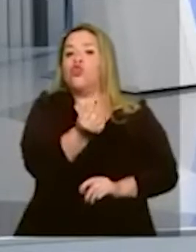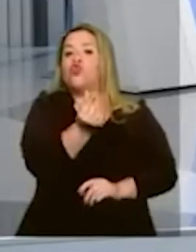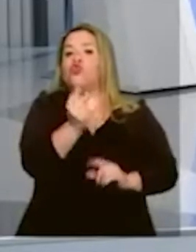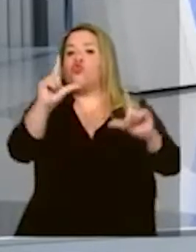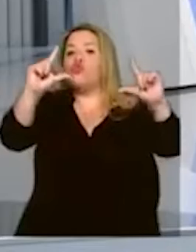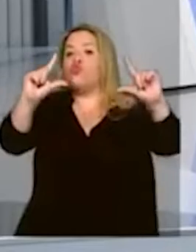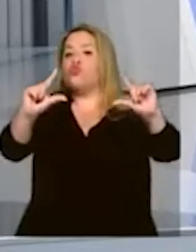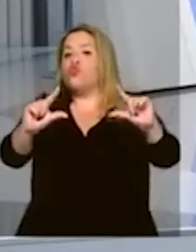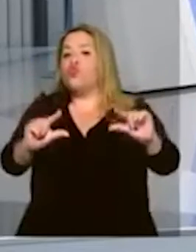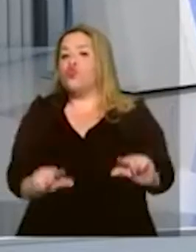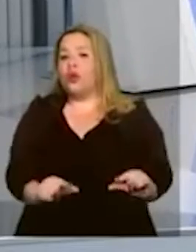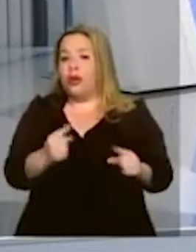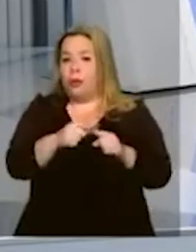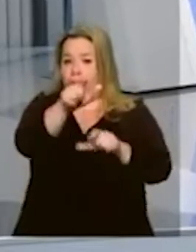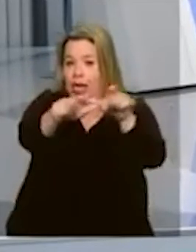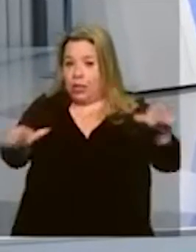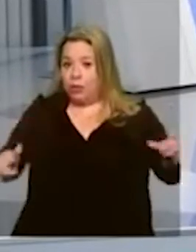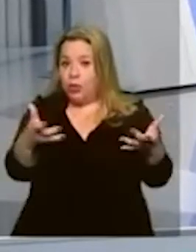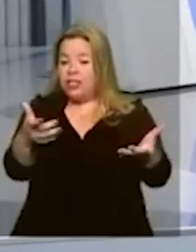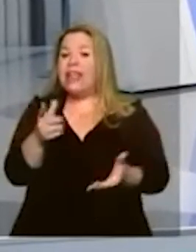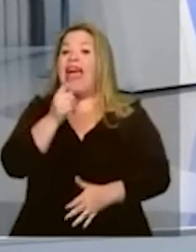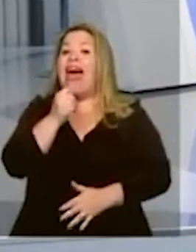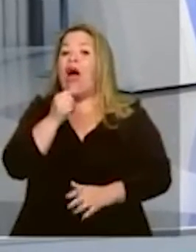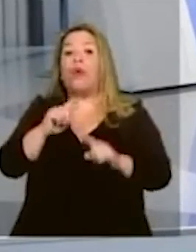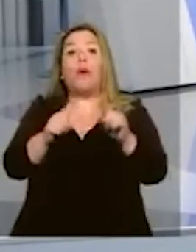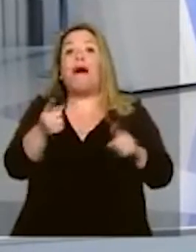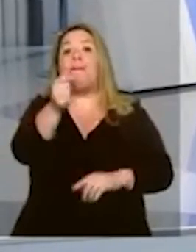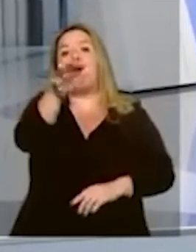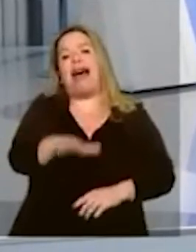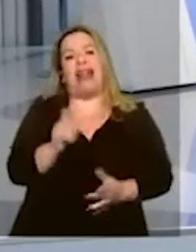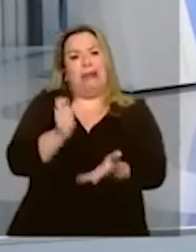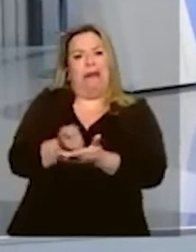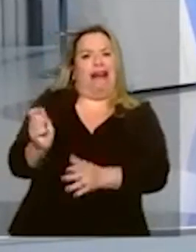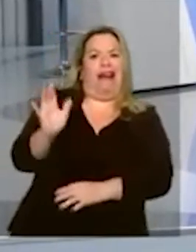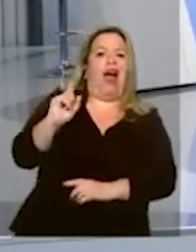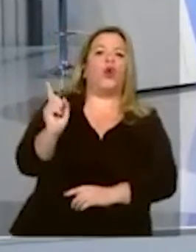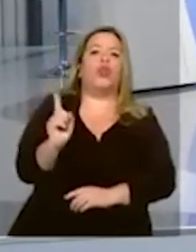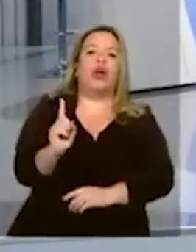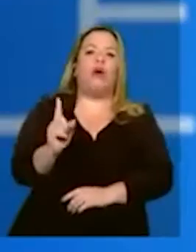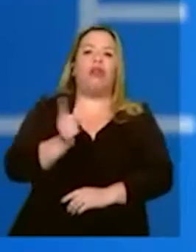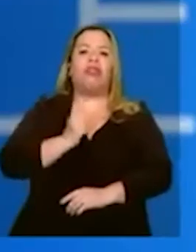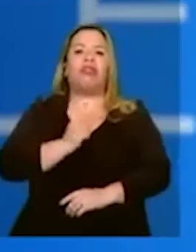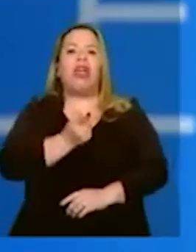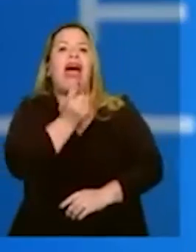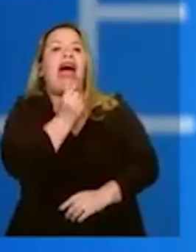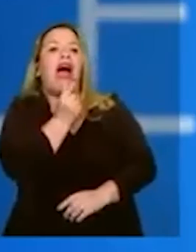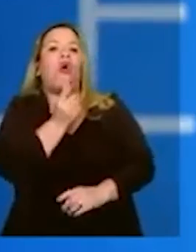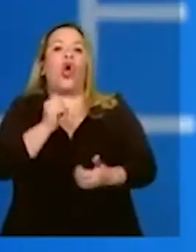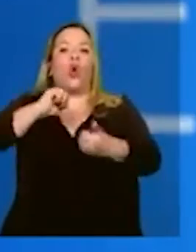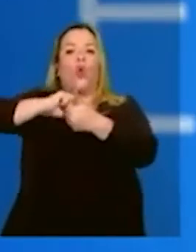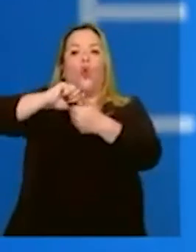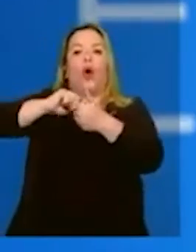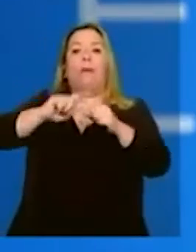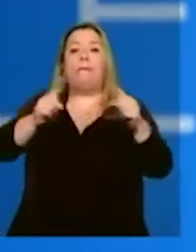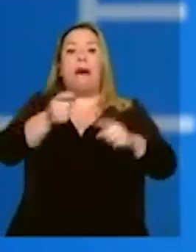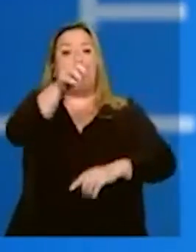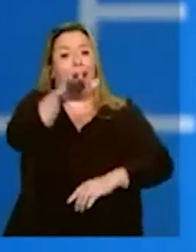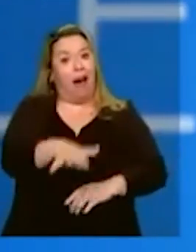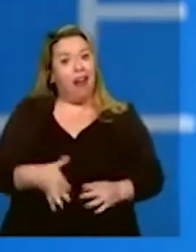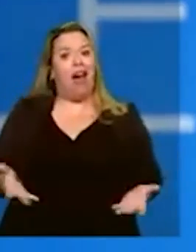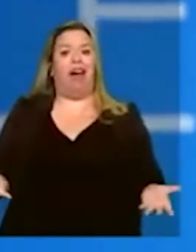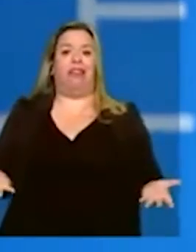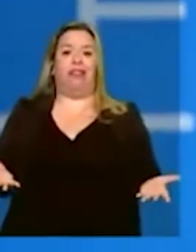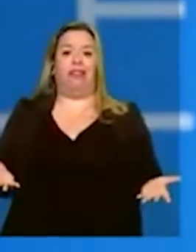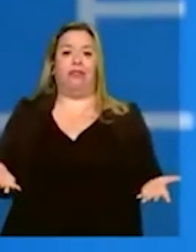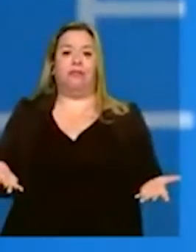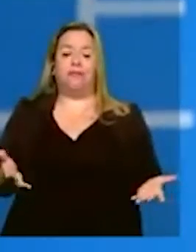usuário. quero água na torneira e água barata. Água de qualidade e água barata. É assim que a gente vai trabalhar. Mas isso mostra uma